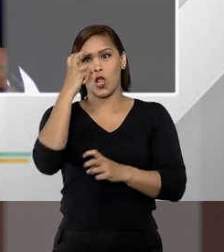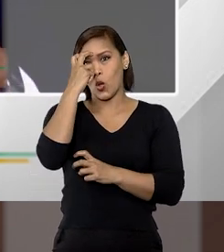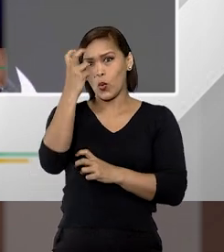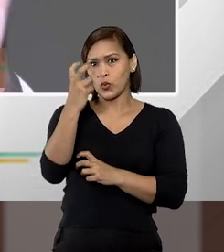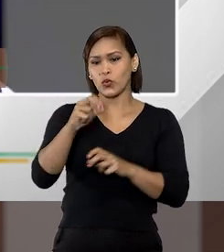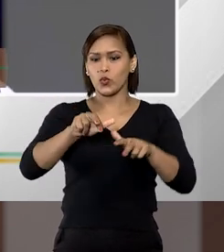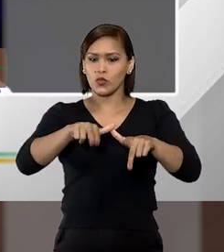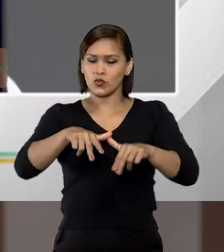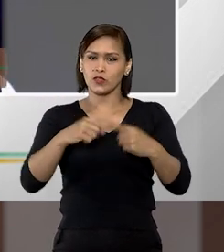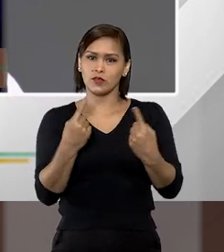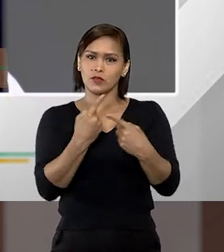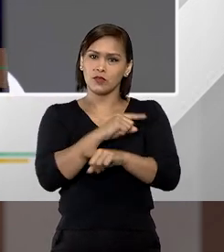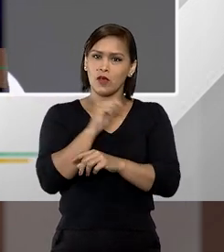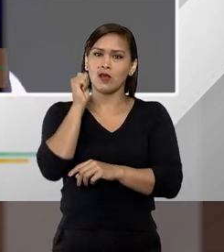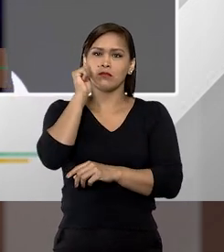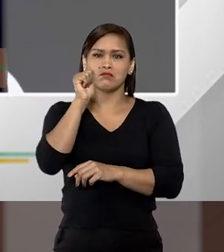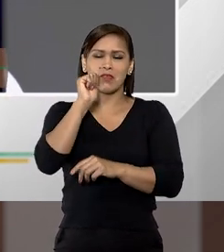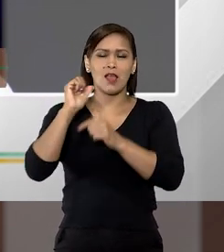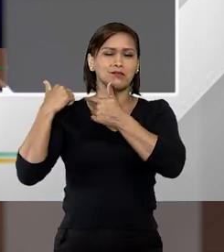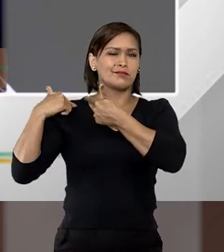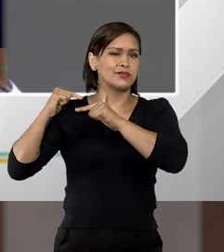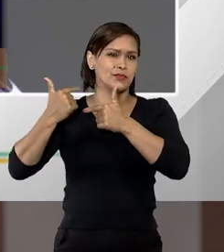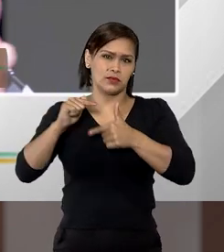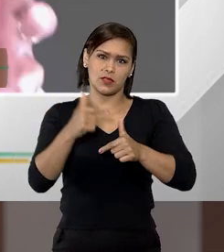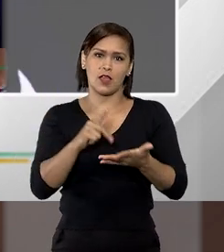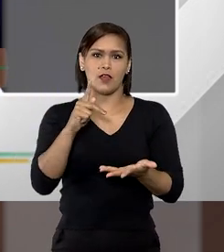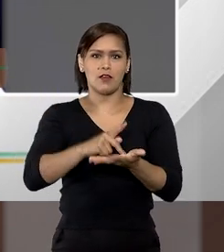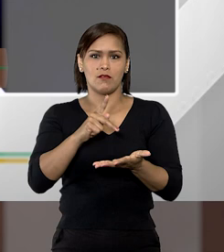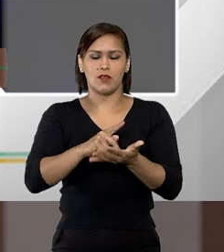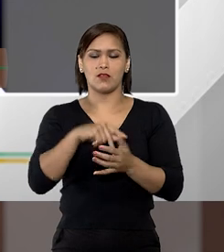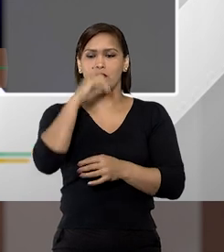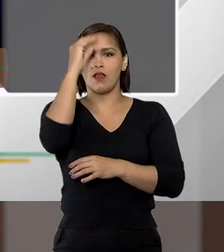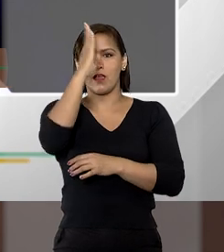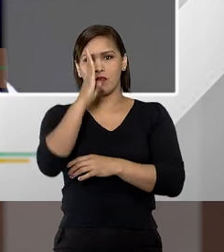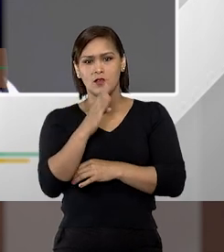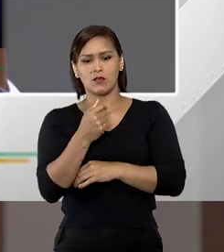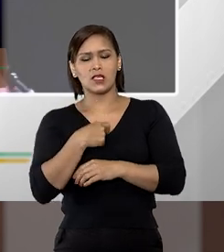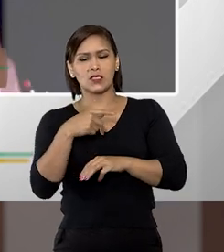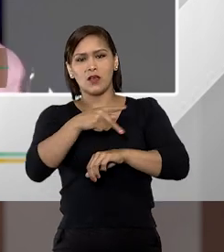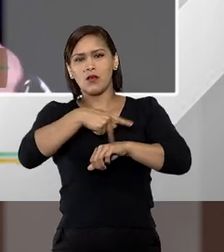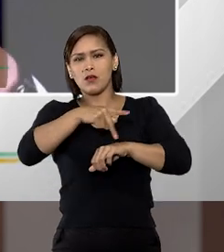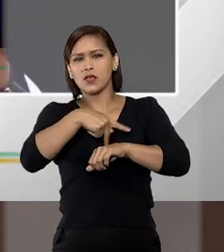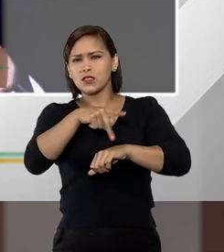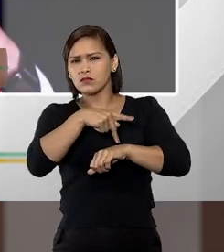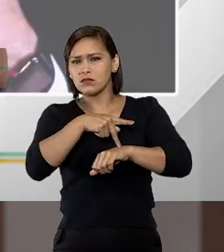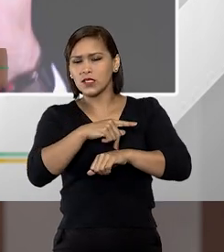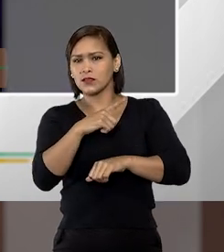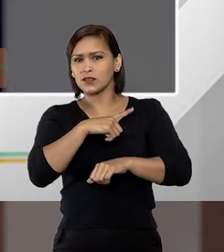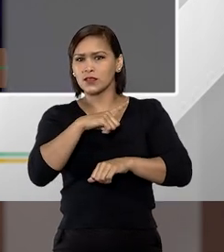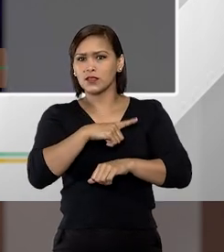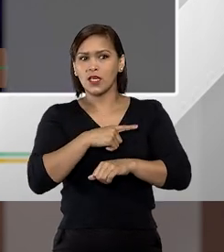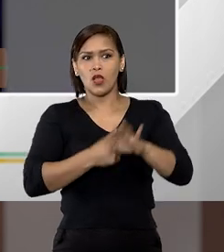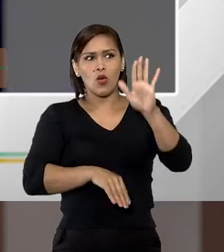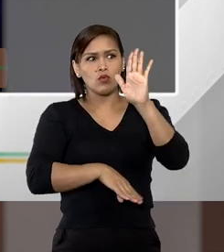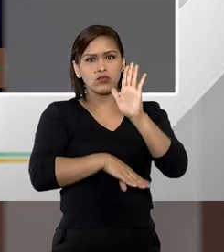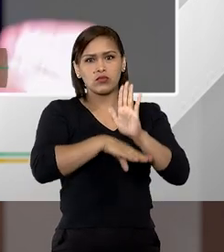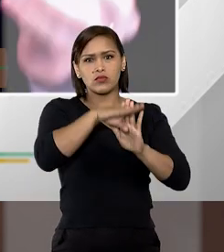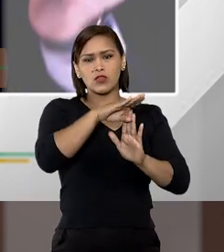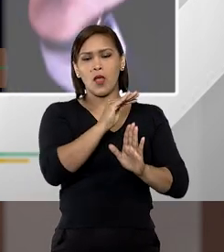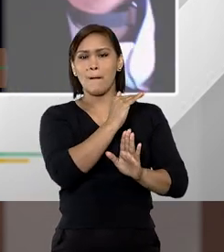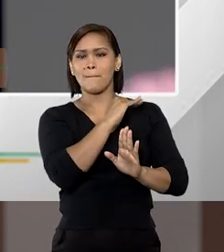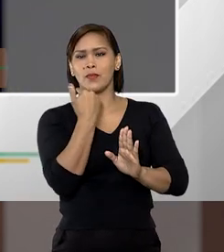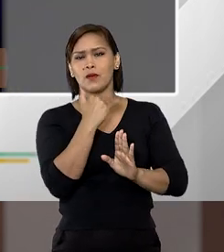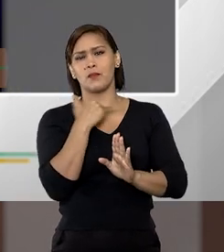do gênero contra as mulheres é uma realidade que coloca o Brasil entre os países que possuem as maiores taxas de